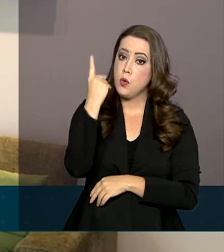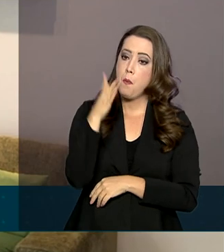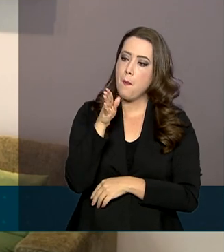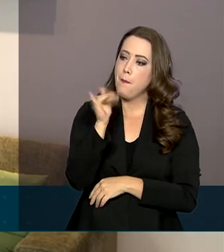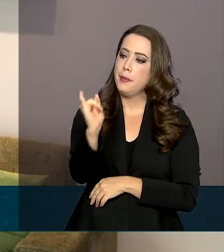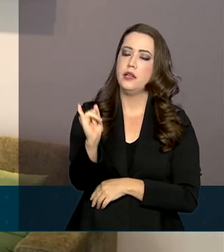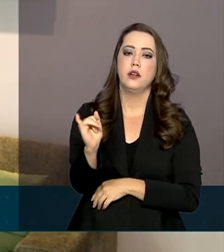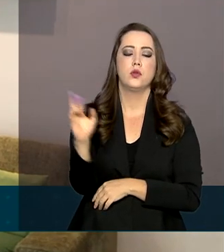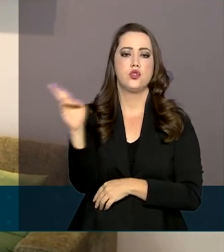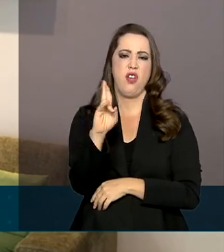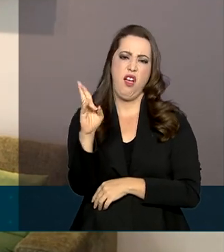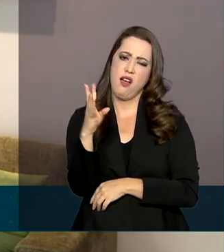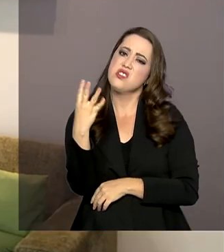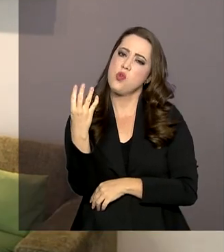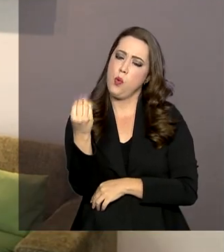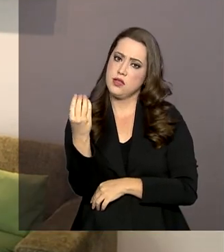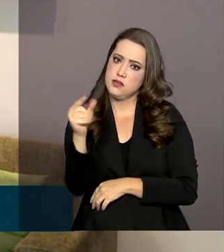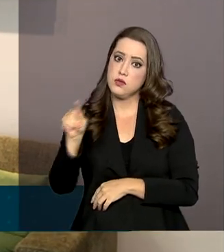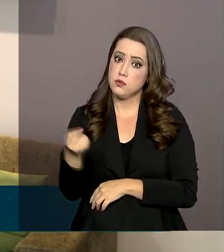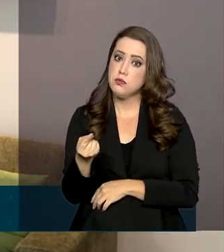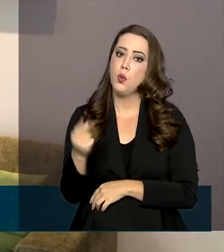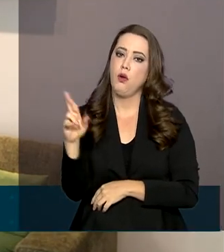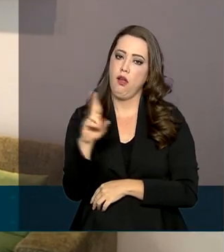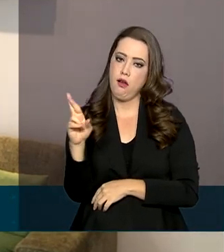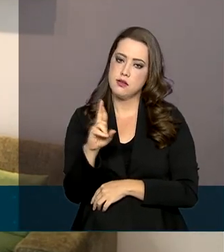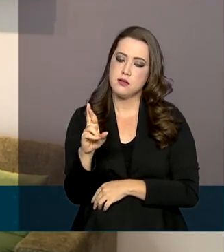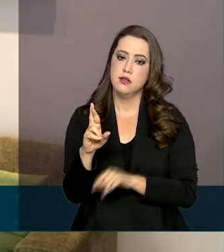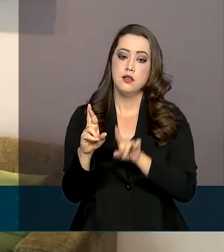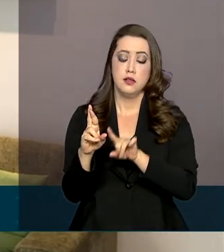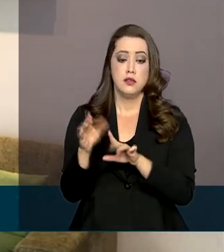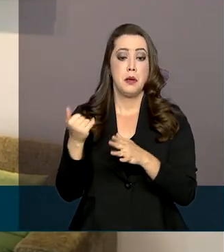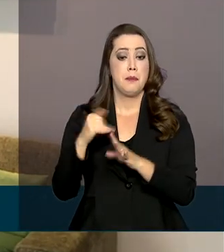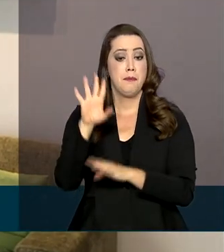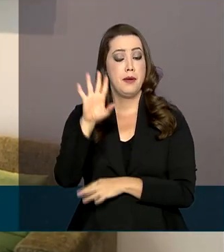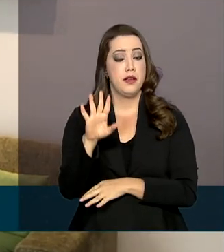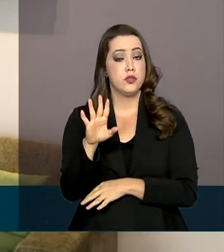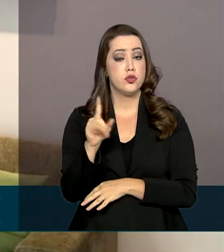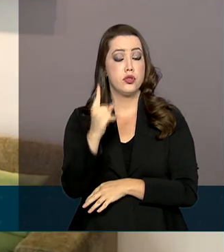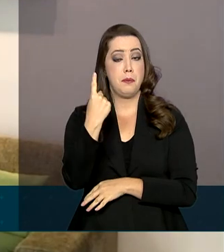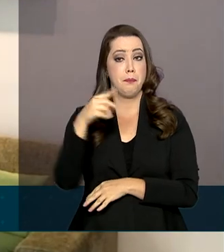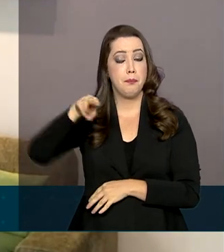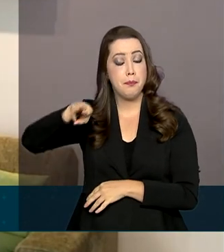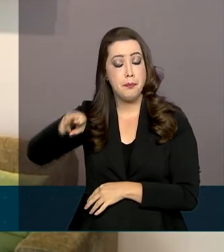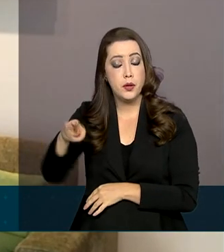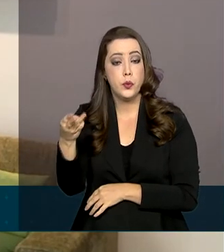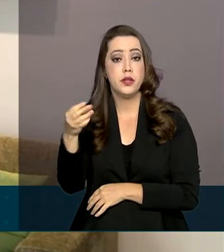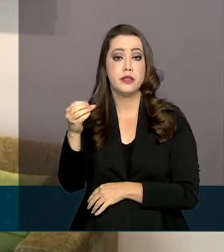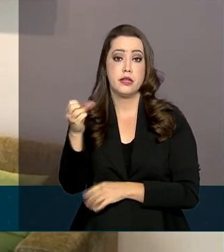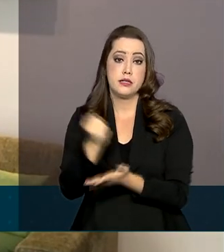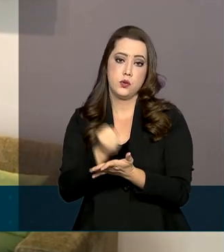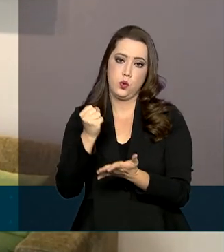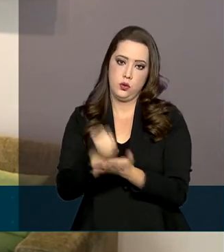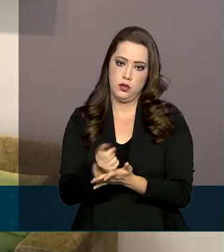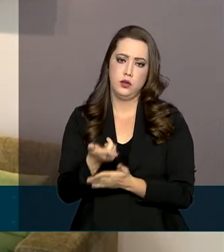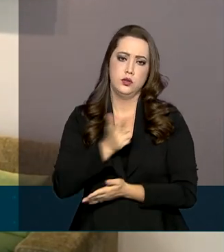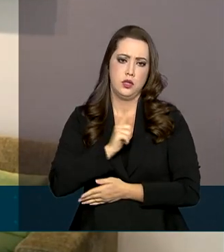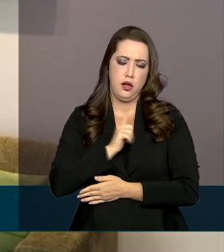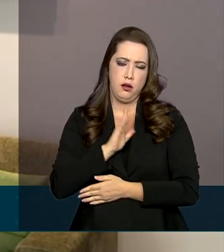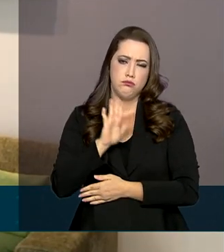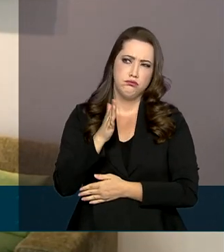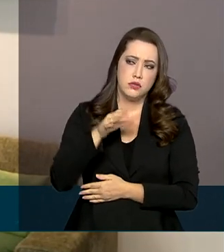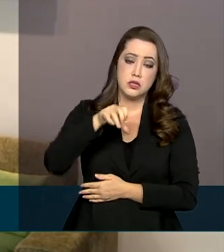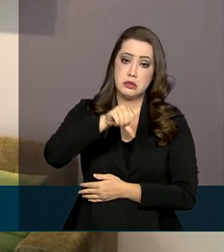bilhão e R$ milhões, em mais de 1.300 operações contratadas, sendo